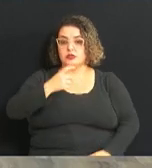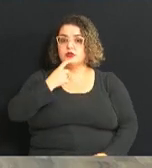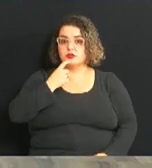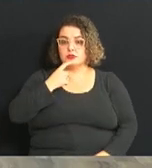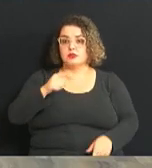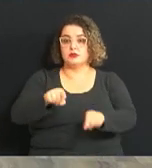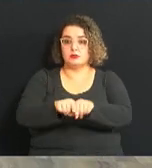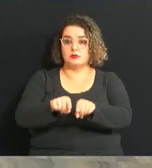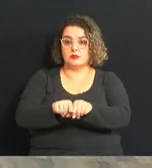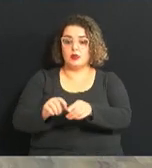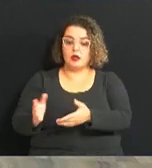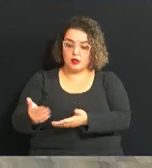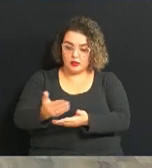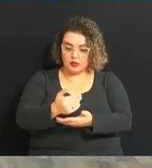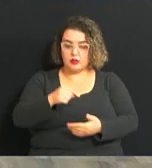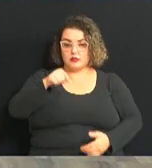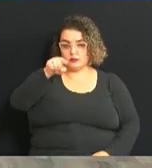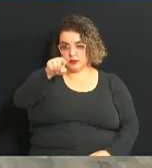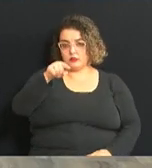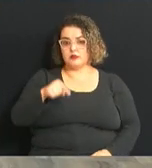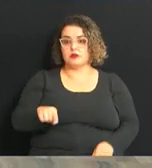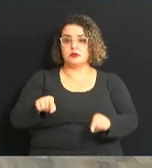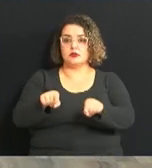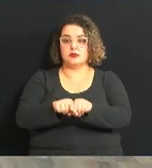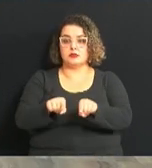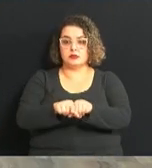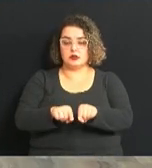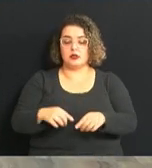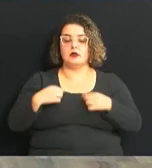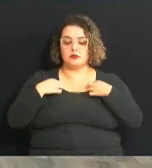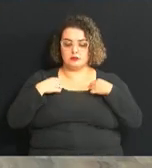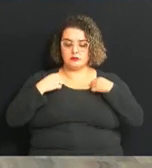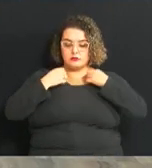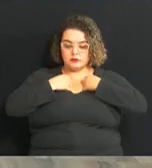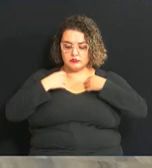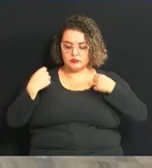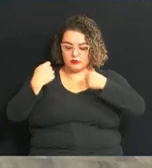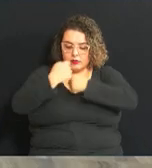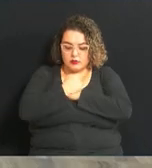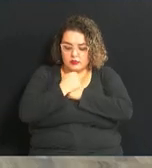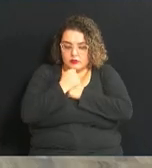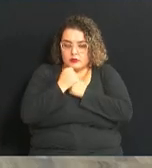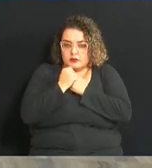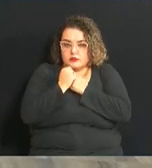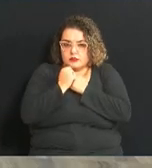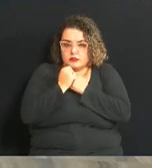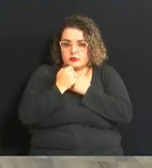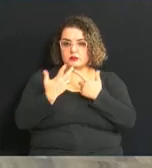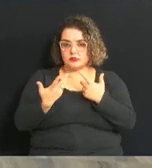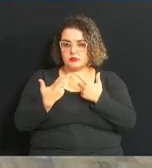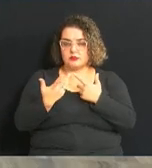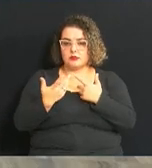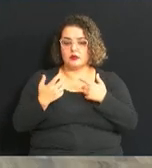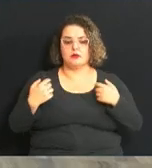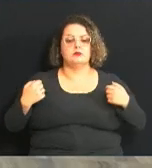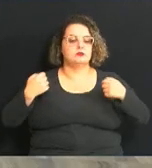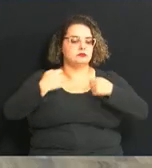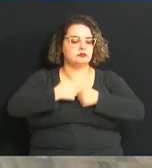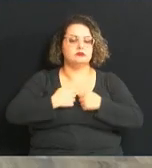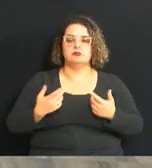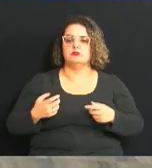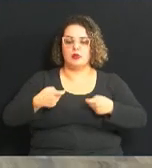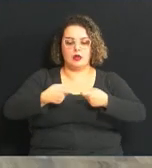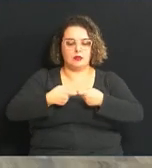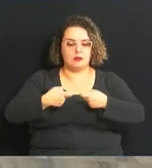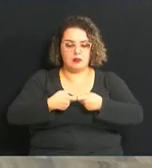posto de arrecadação para você que tem em boa condição aí na sua residência um agasalho, um casaco, meia,